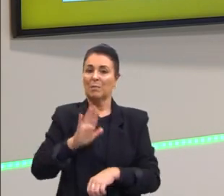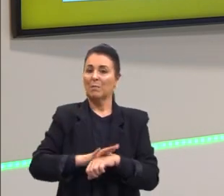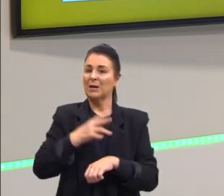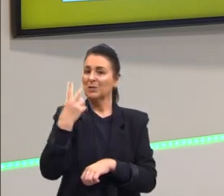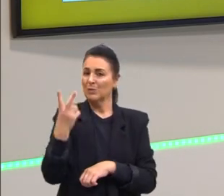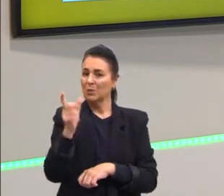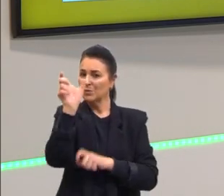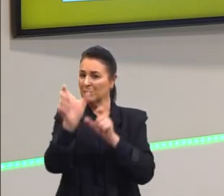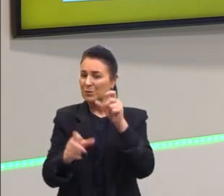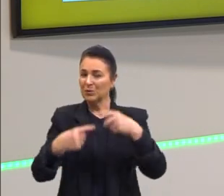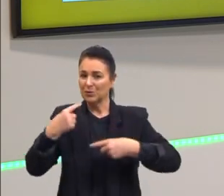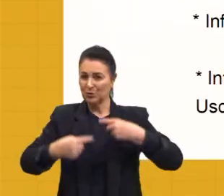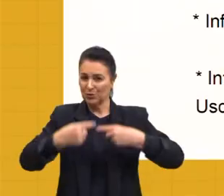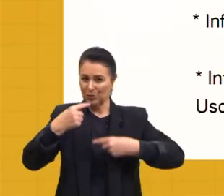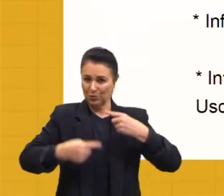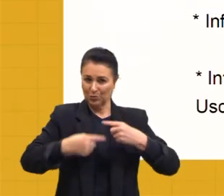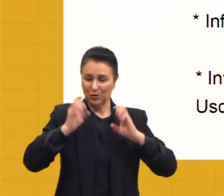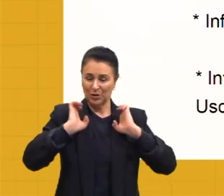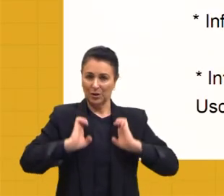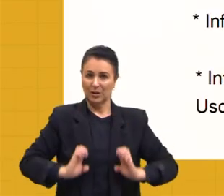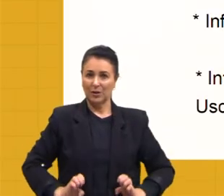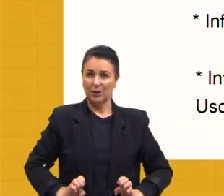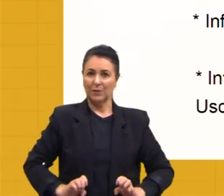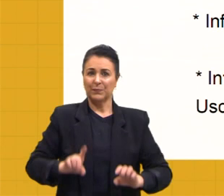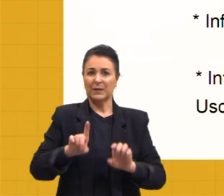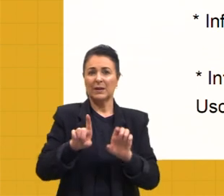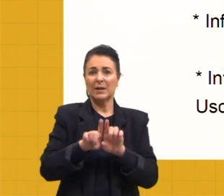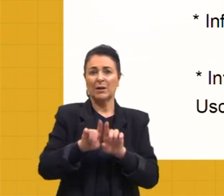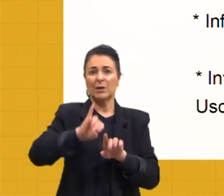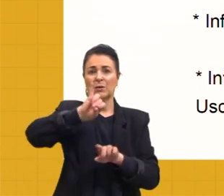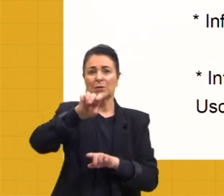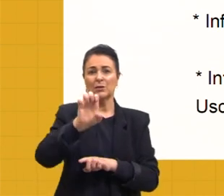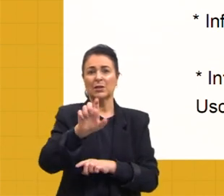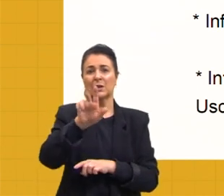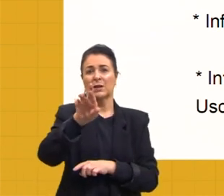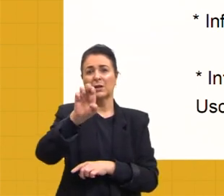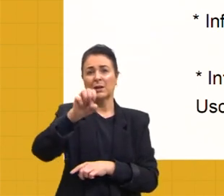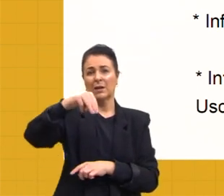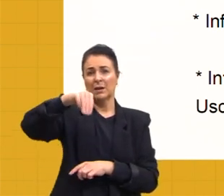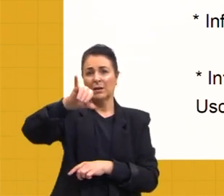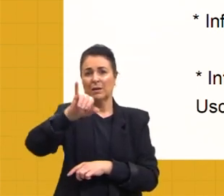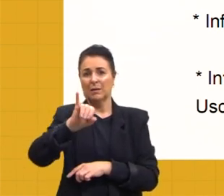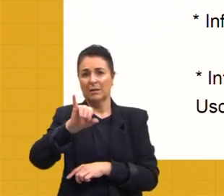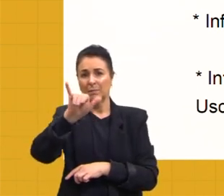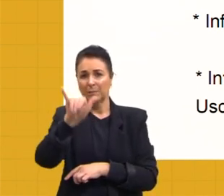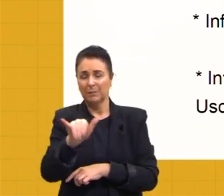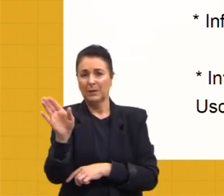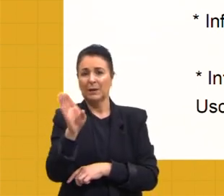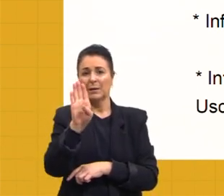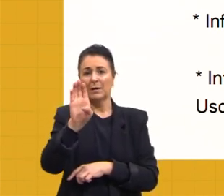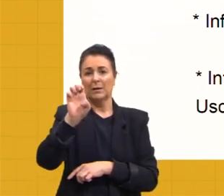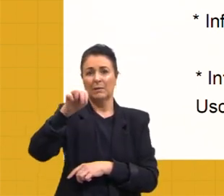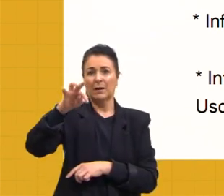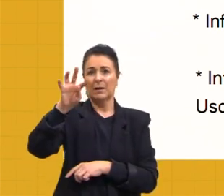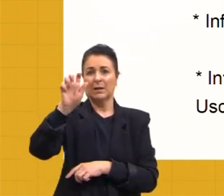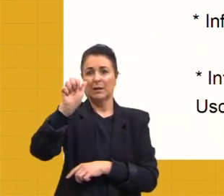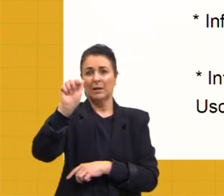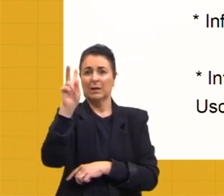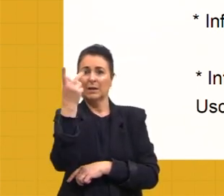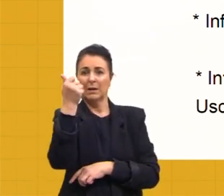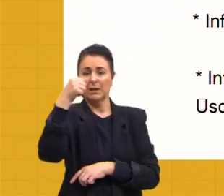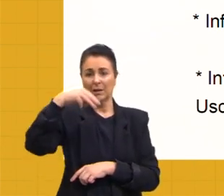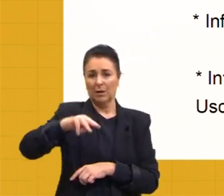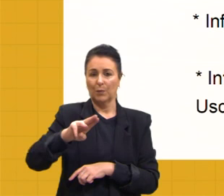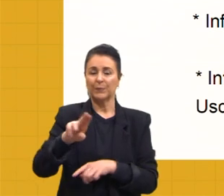também que discutem a ética nesse período, o Jeremy Benton, que é, olha aqui, ele já é um iluminista, o fundador do